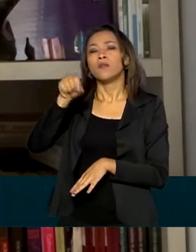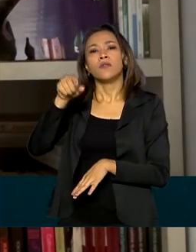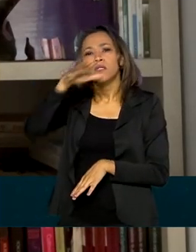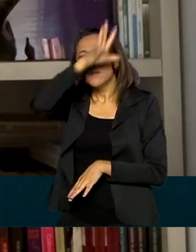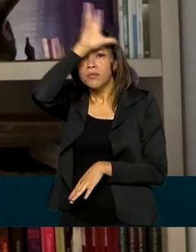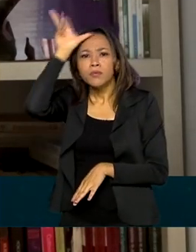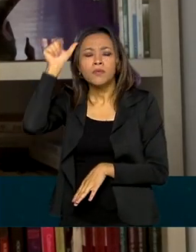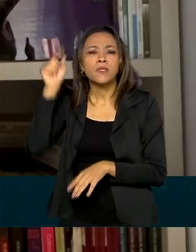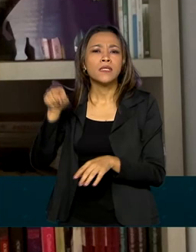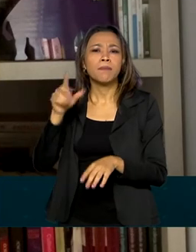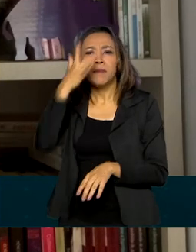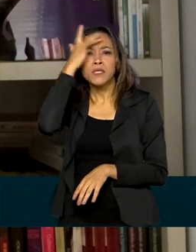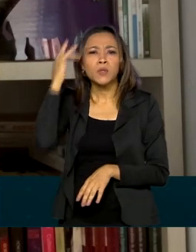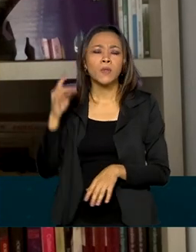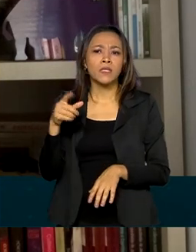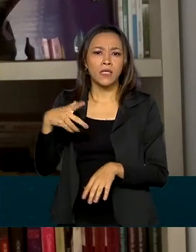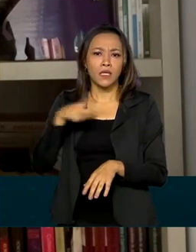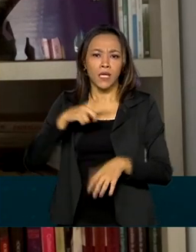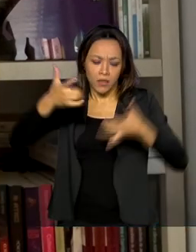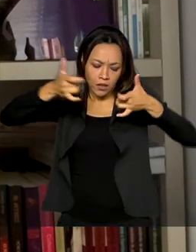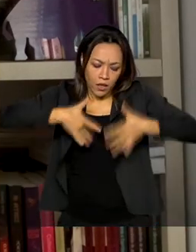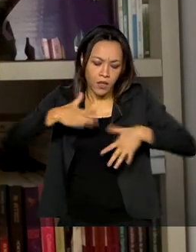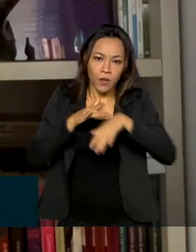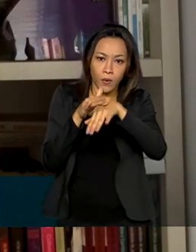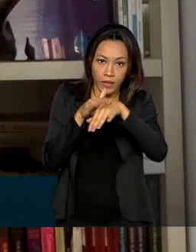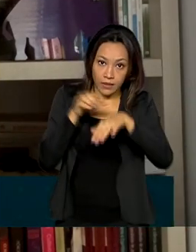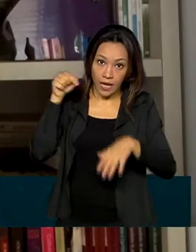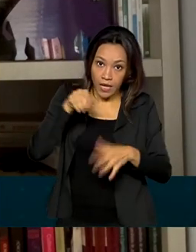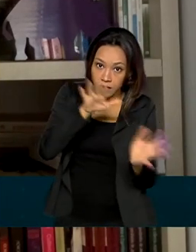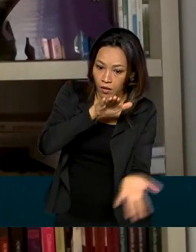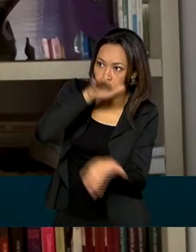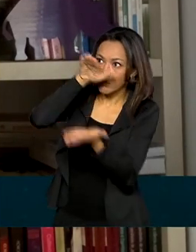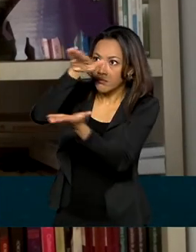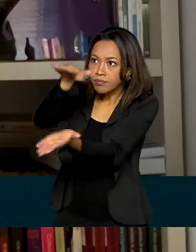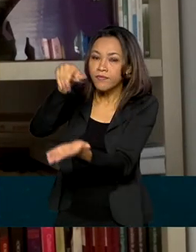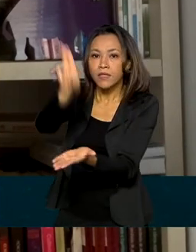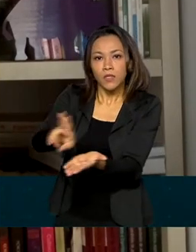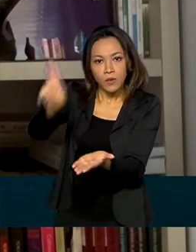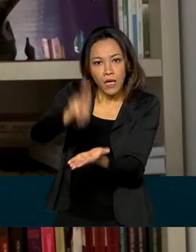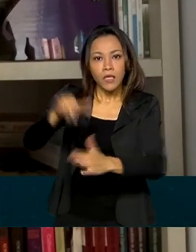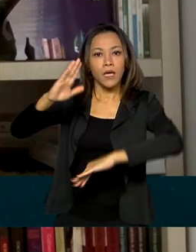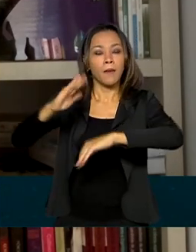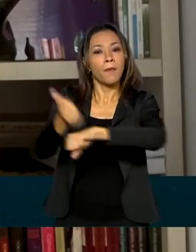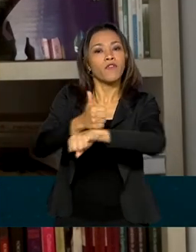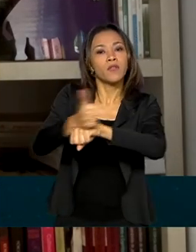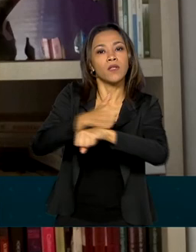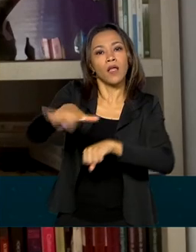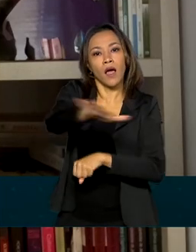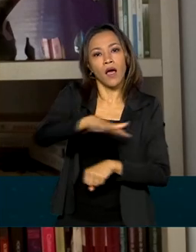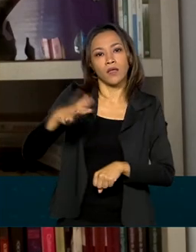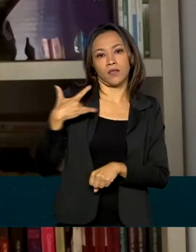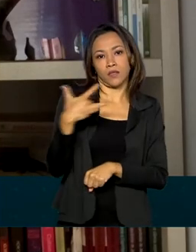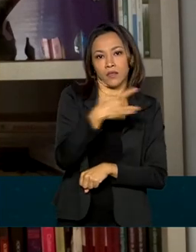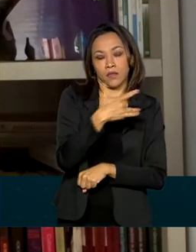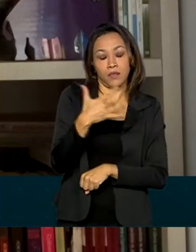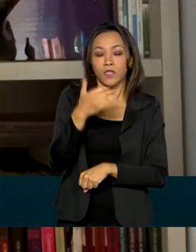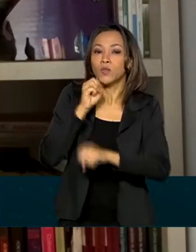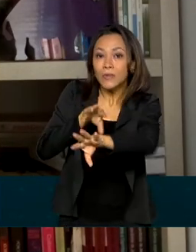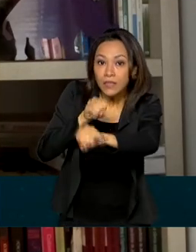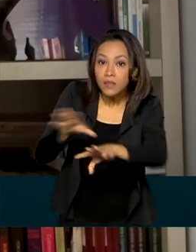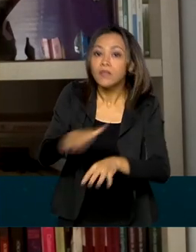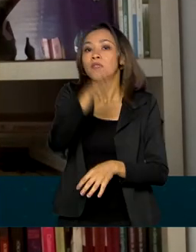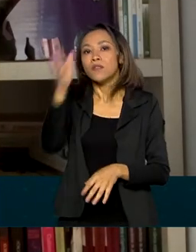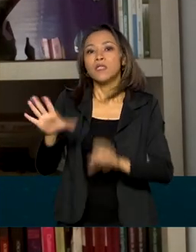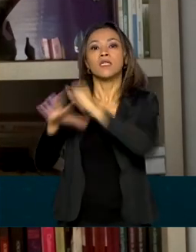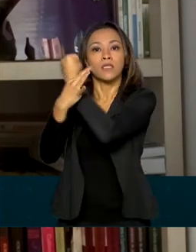em pessoas com comorbidades. Essa remessa vai ser aplicada em profissionais da educação e da segurança pública da